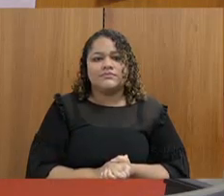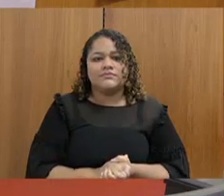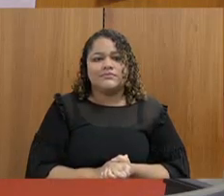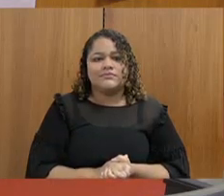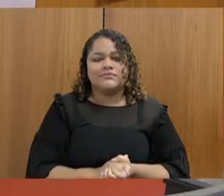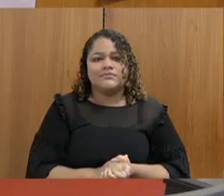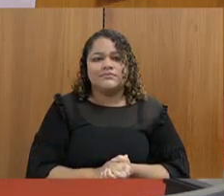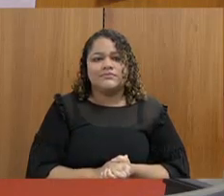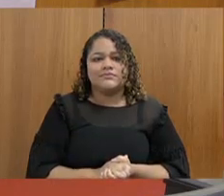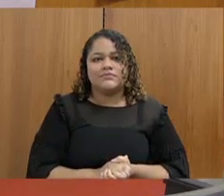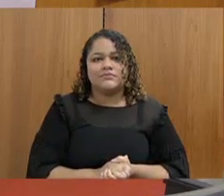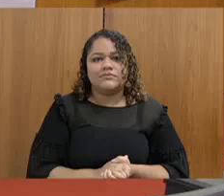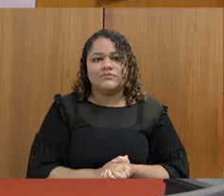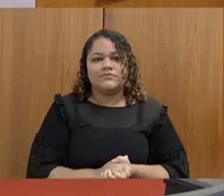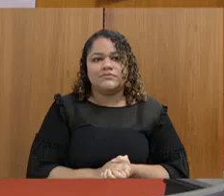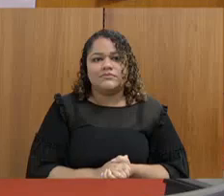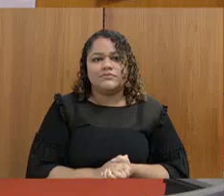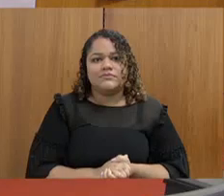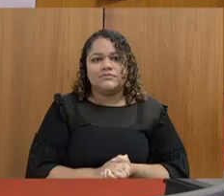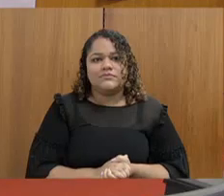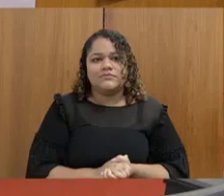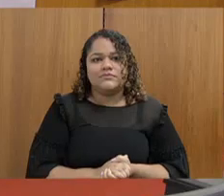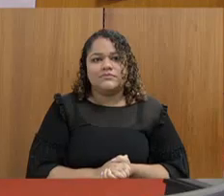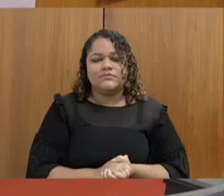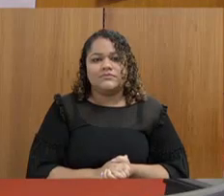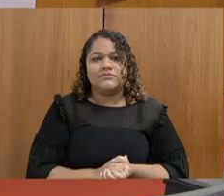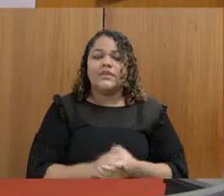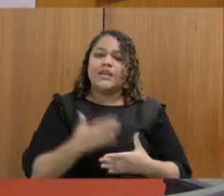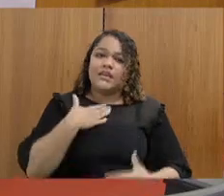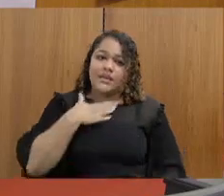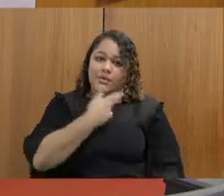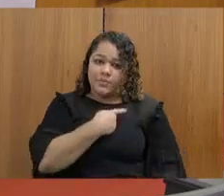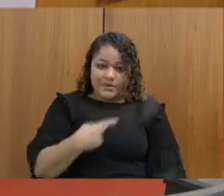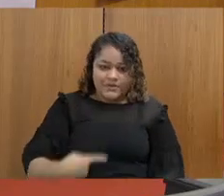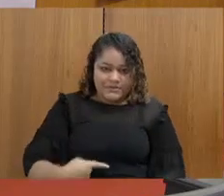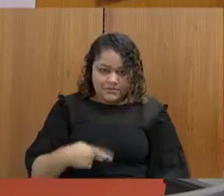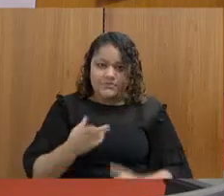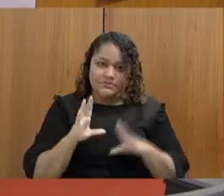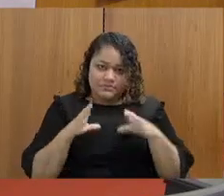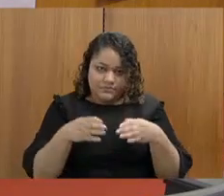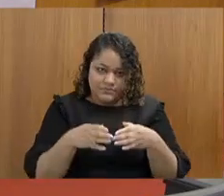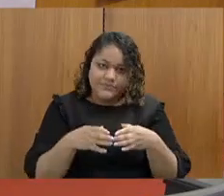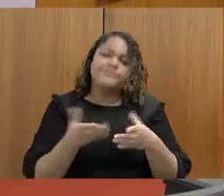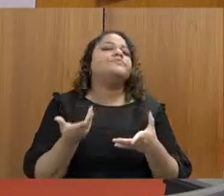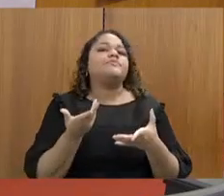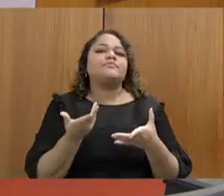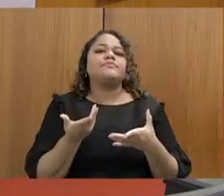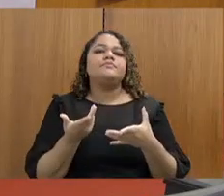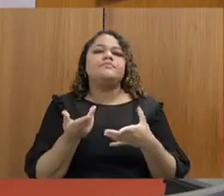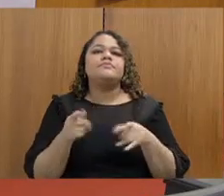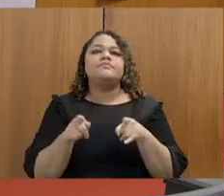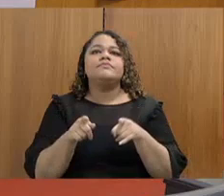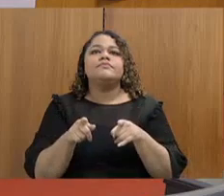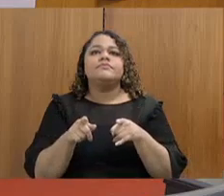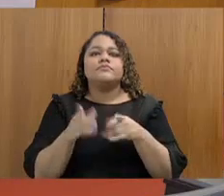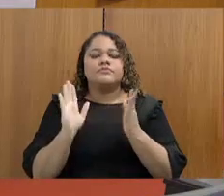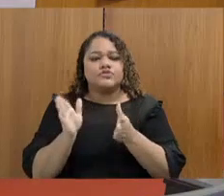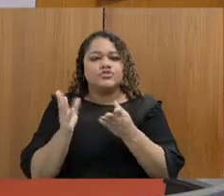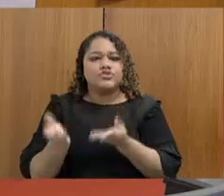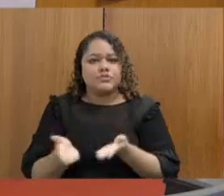Bom, como presidente da comissão, e por ter aqui regimentalmente a palavra